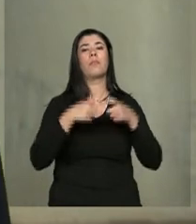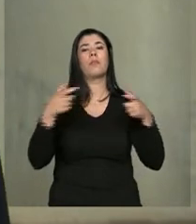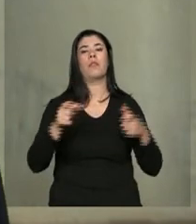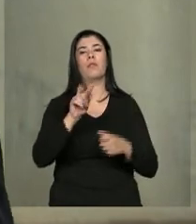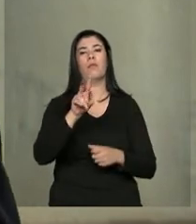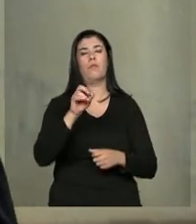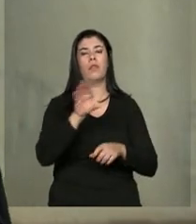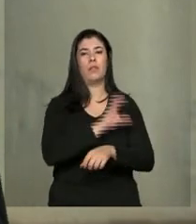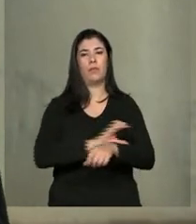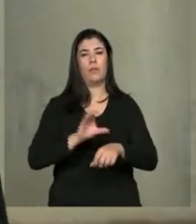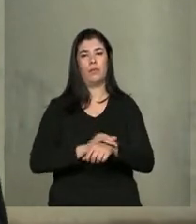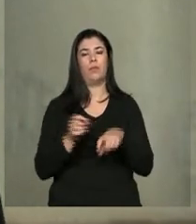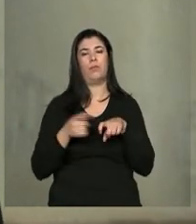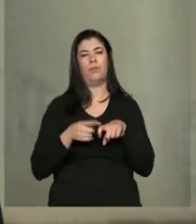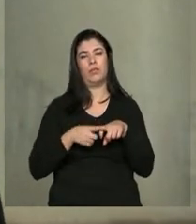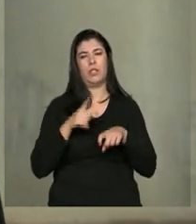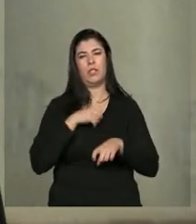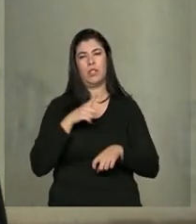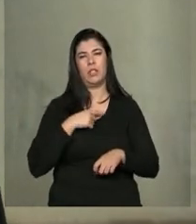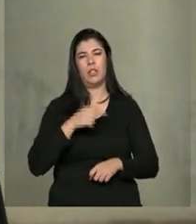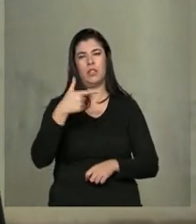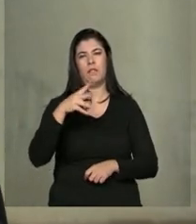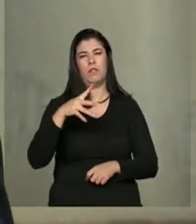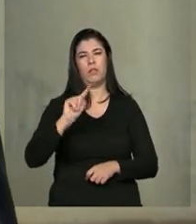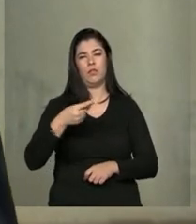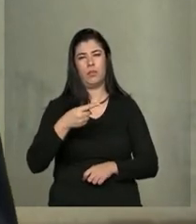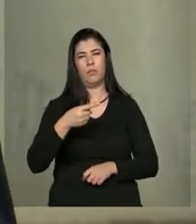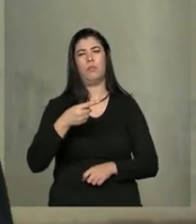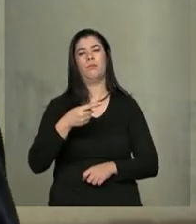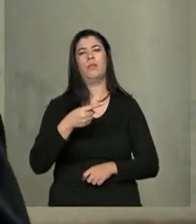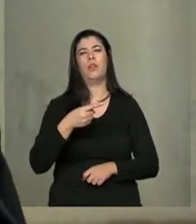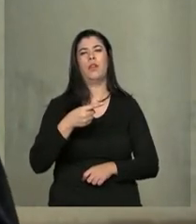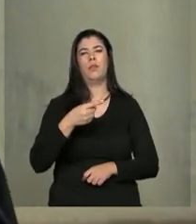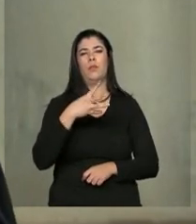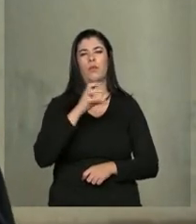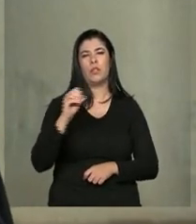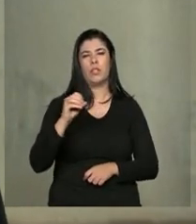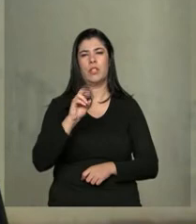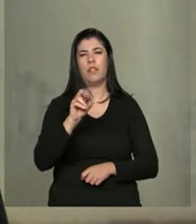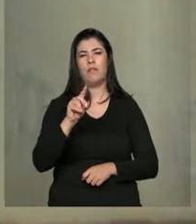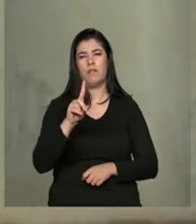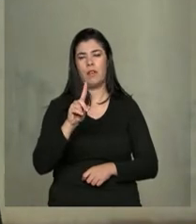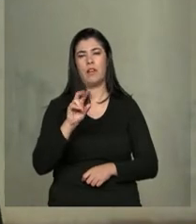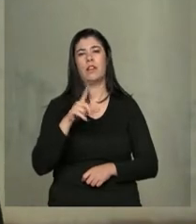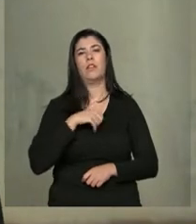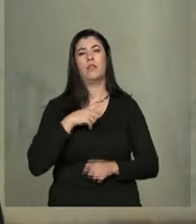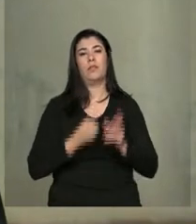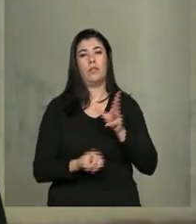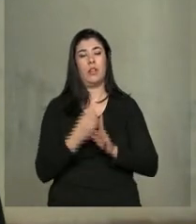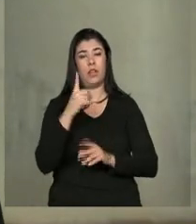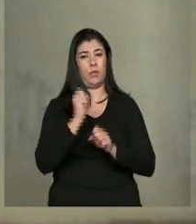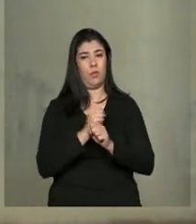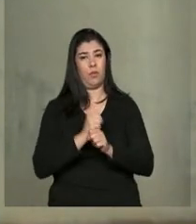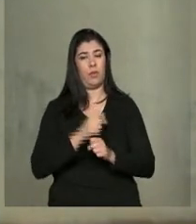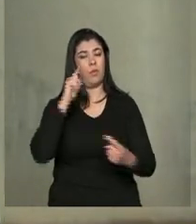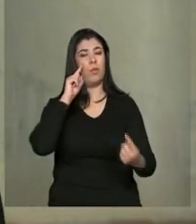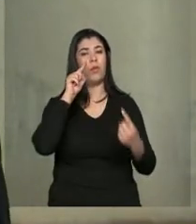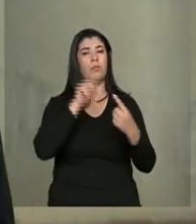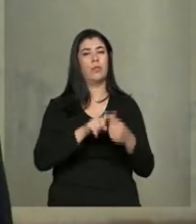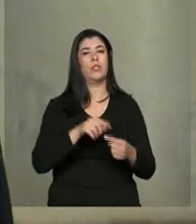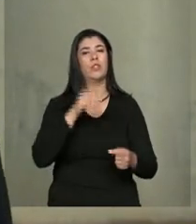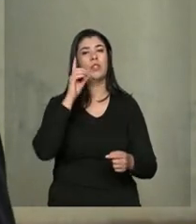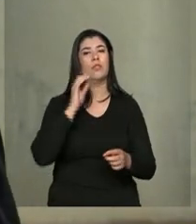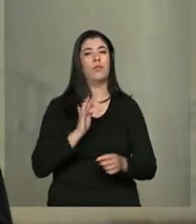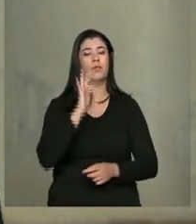de medicina. Aproximadamente 4.400 foram criadas em pouco mais de um ano, e a intenção é chegar a 11